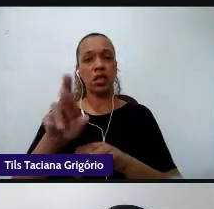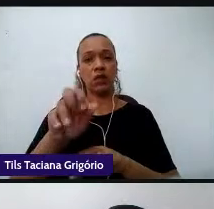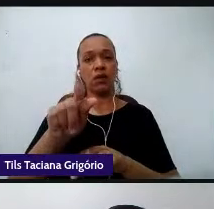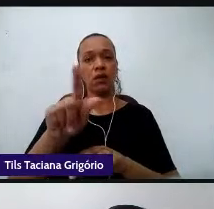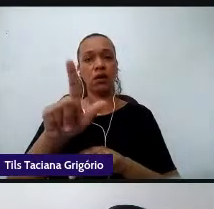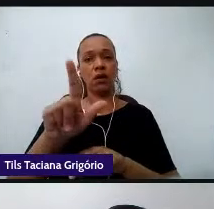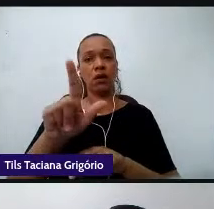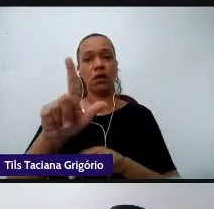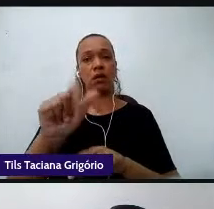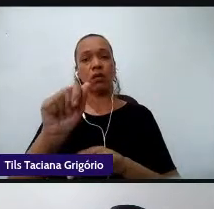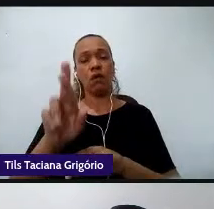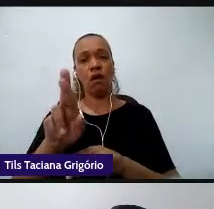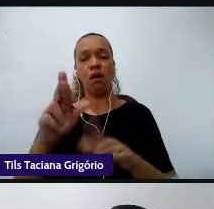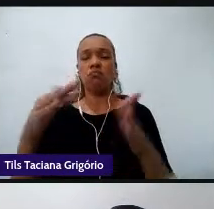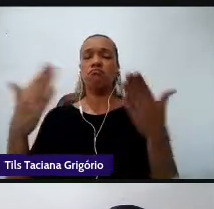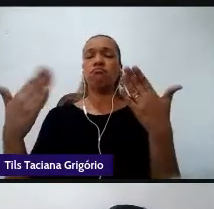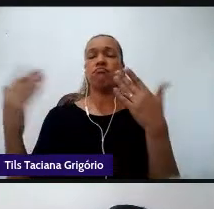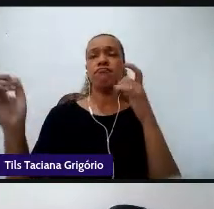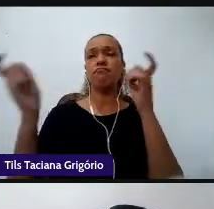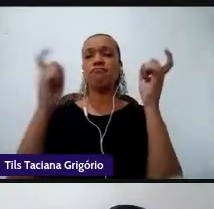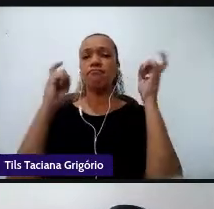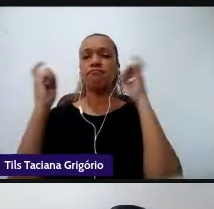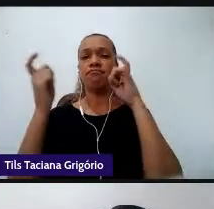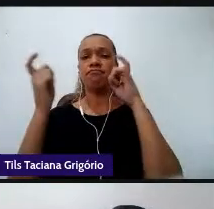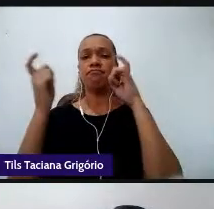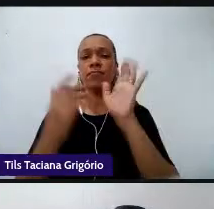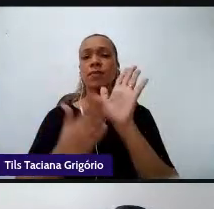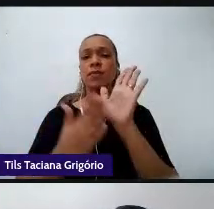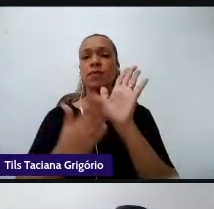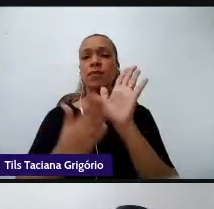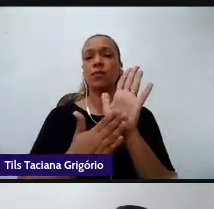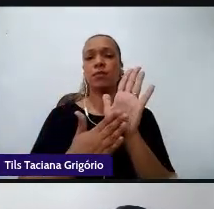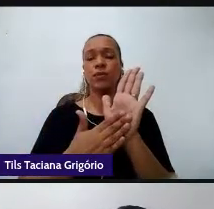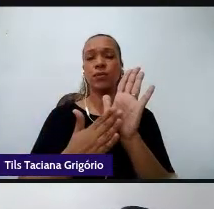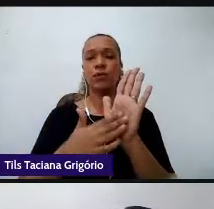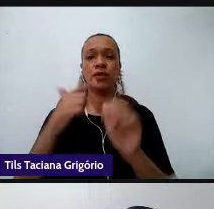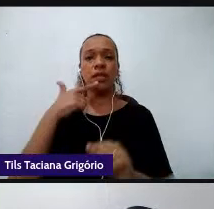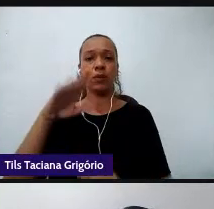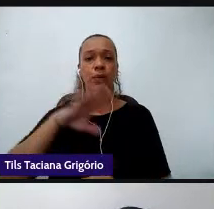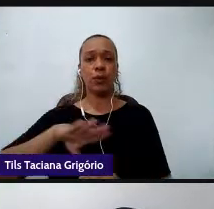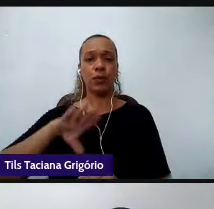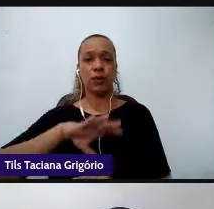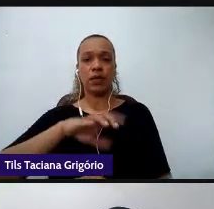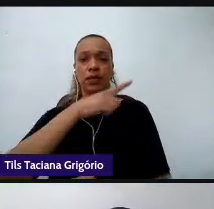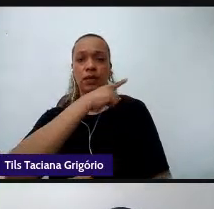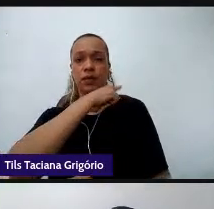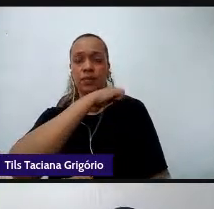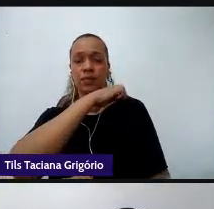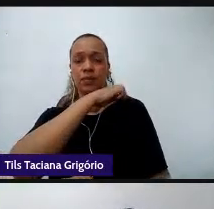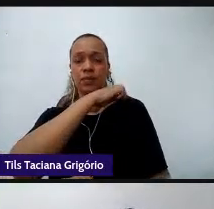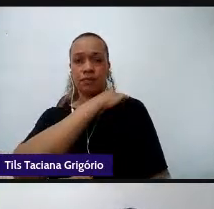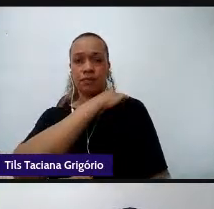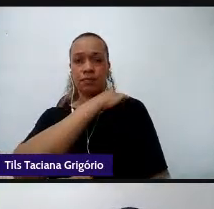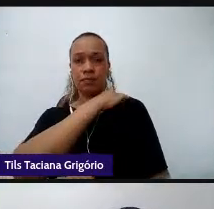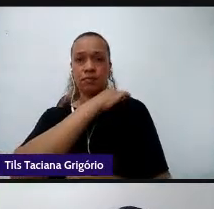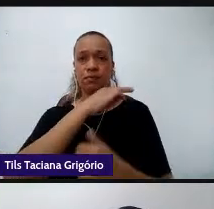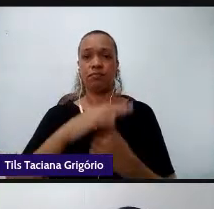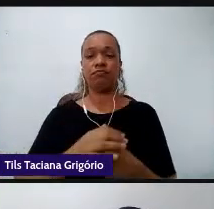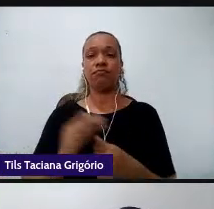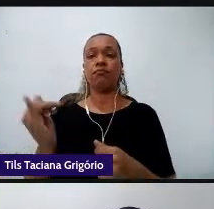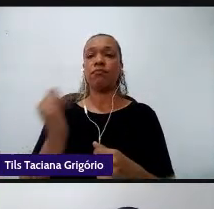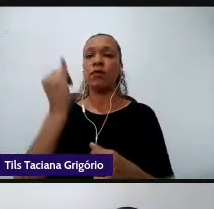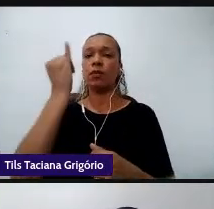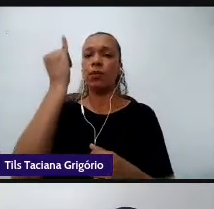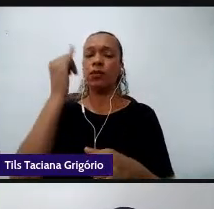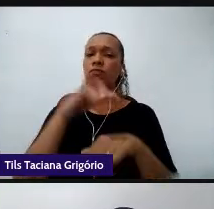proposição do ensino de língua portuguesa para o ensino médio. É importante conversarmos nesta manhã